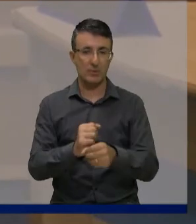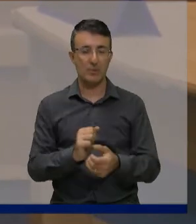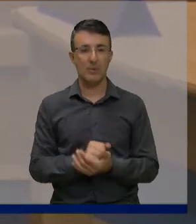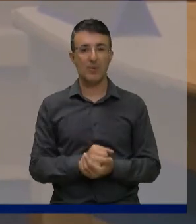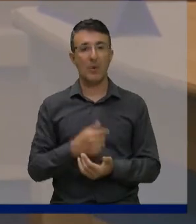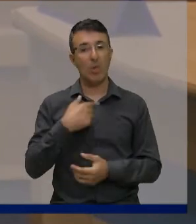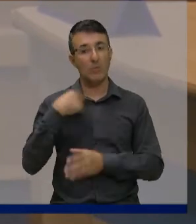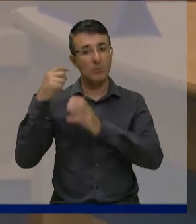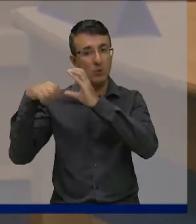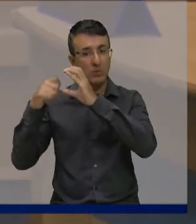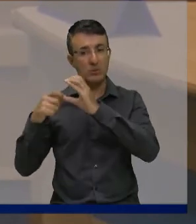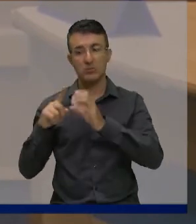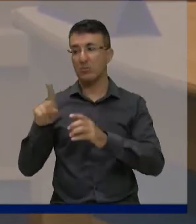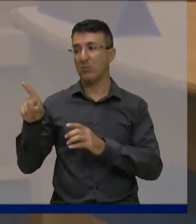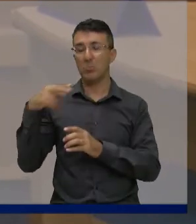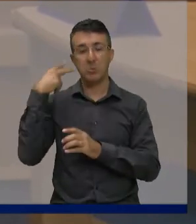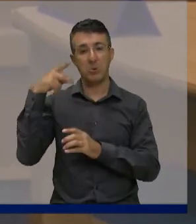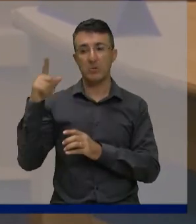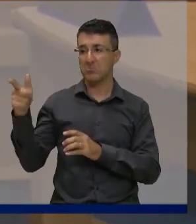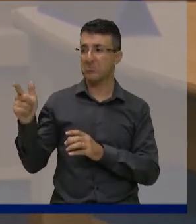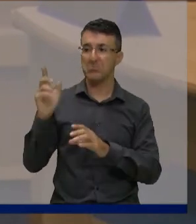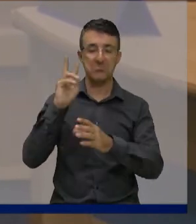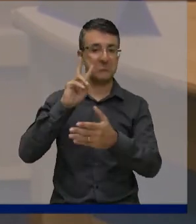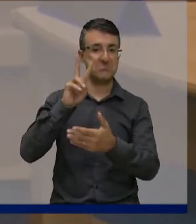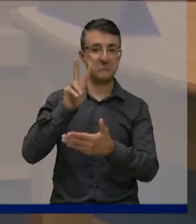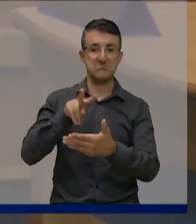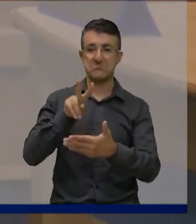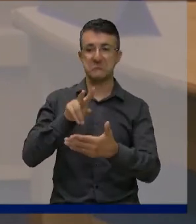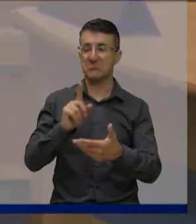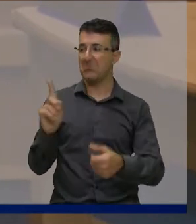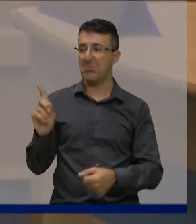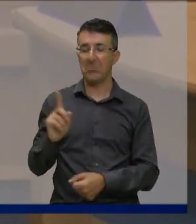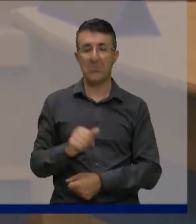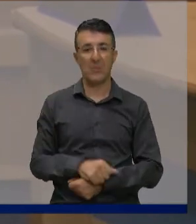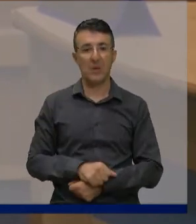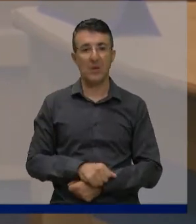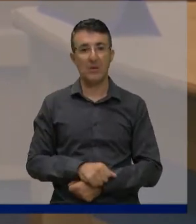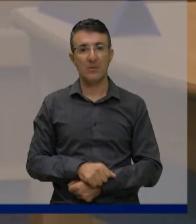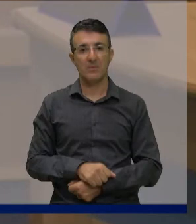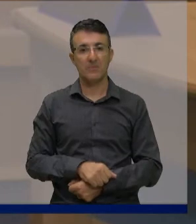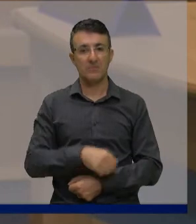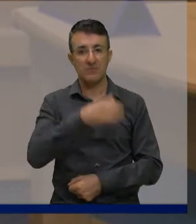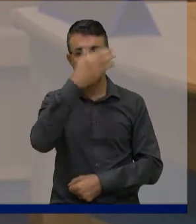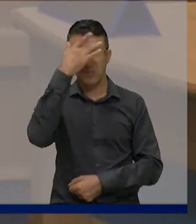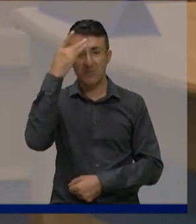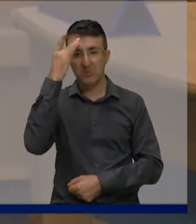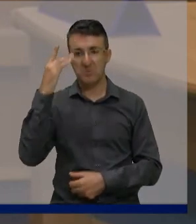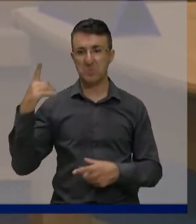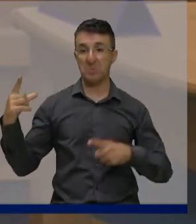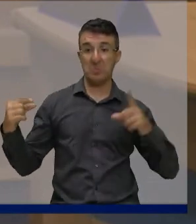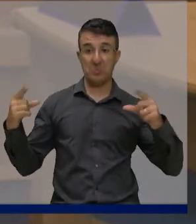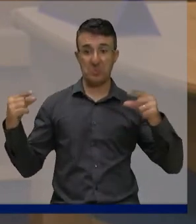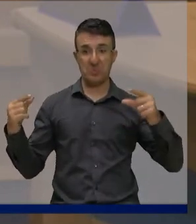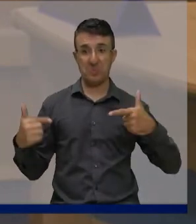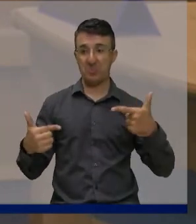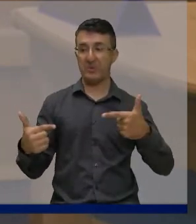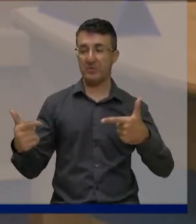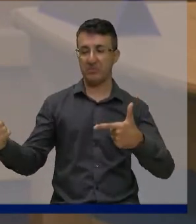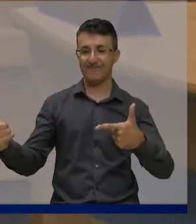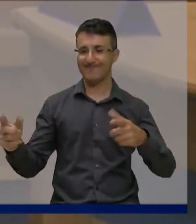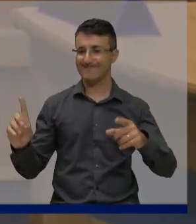vereador não assistiu por isso tem aí uma tem pessoas as pessoas tentam rivalizar eu não tenho rivalidade nenhuma com o Lino inclusive